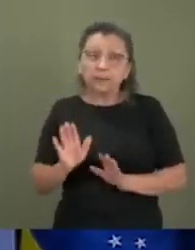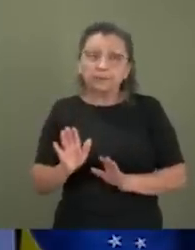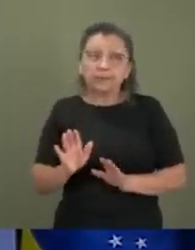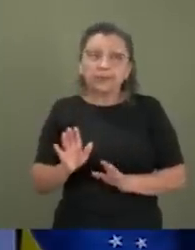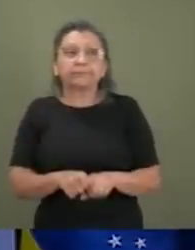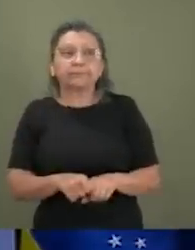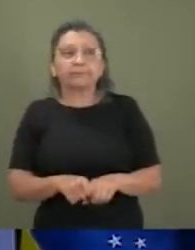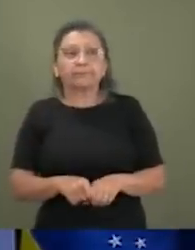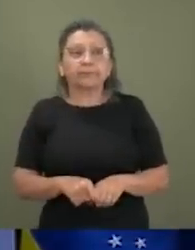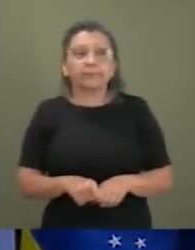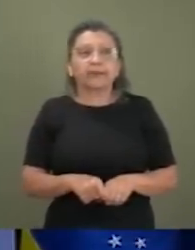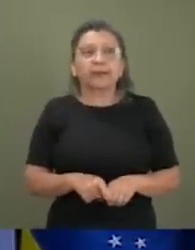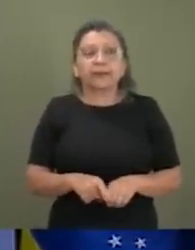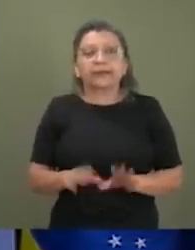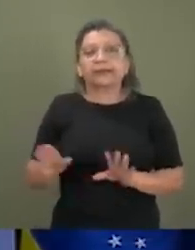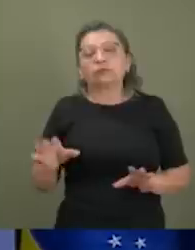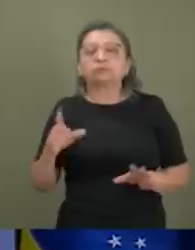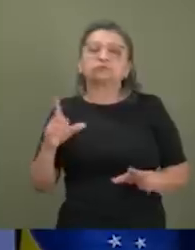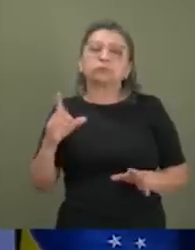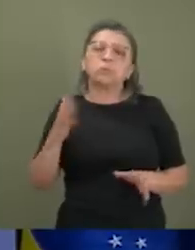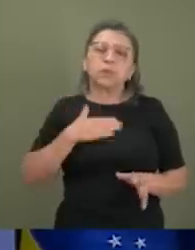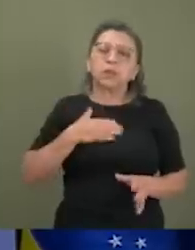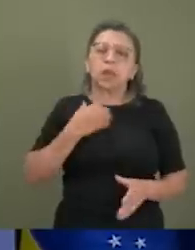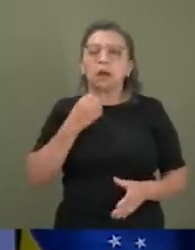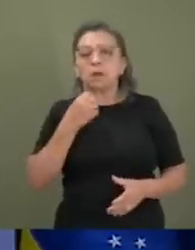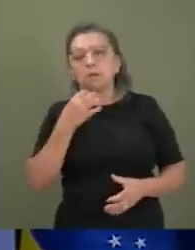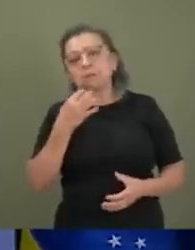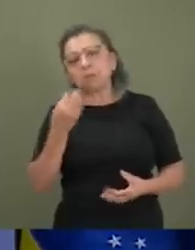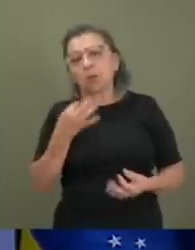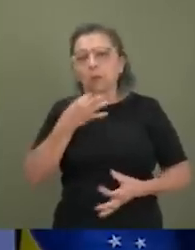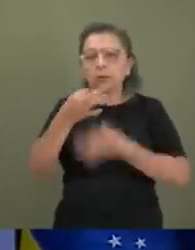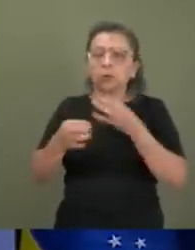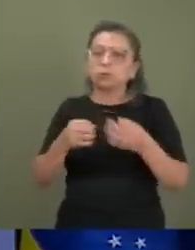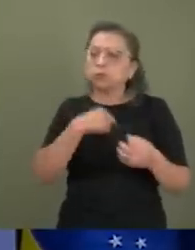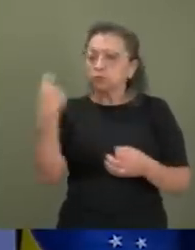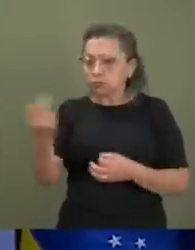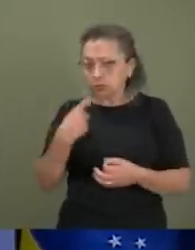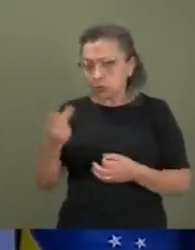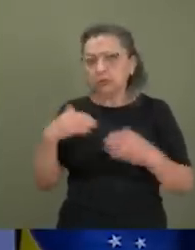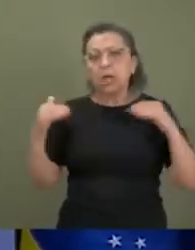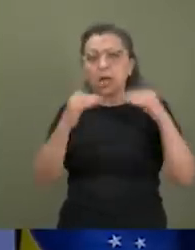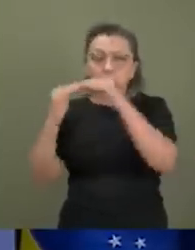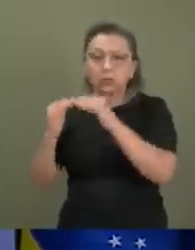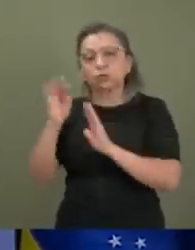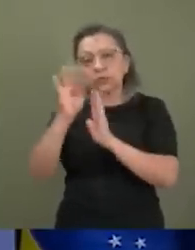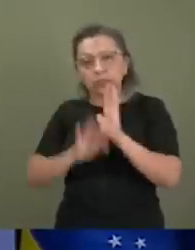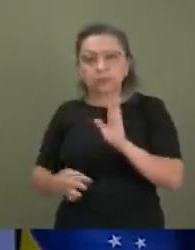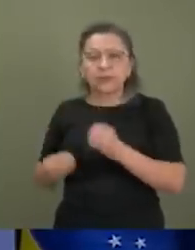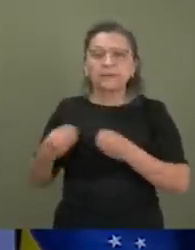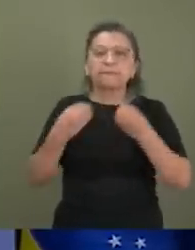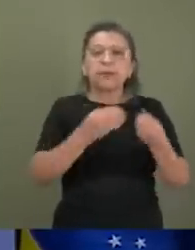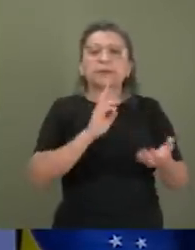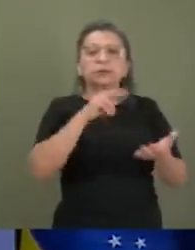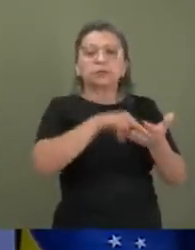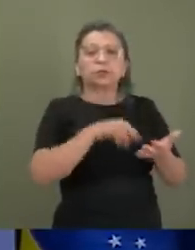inclusive, colocando minhas divergências, nós entramos num acordo de um texto para ser enviado para o Senador Irajá, que é o relator. Eu,